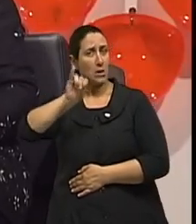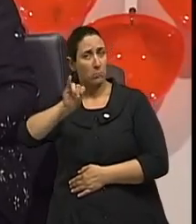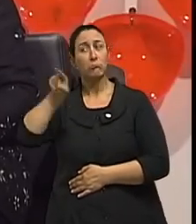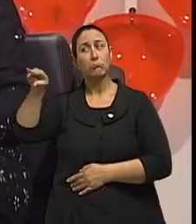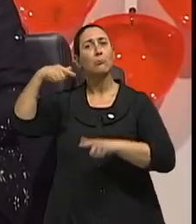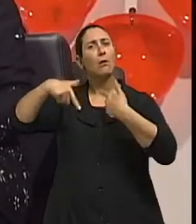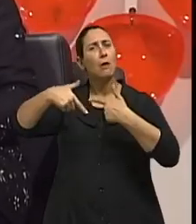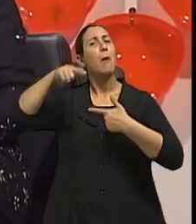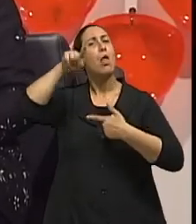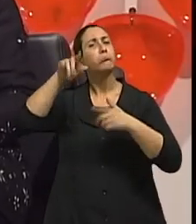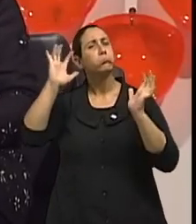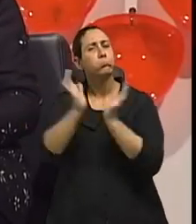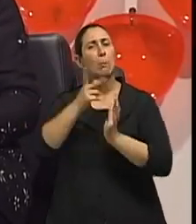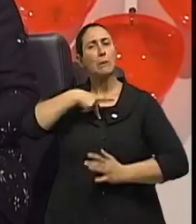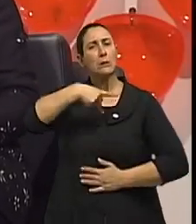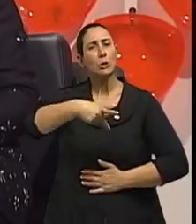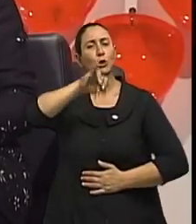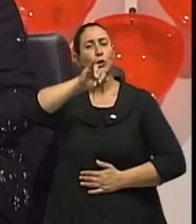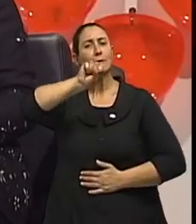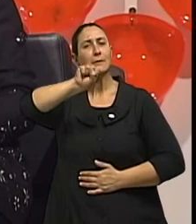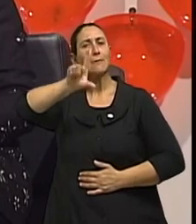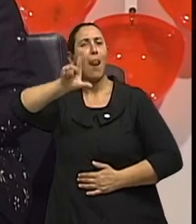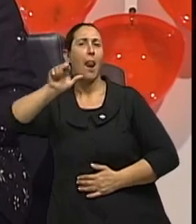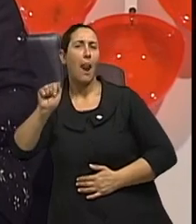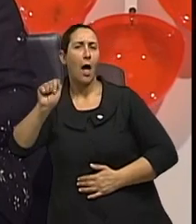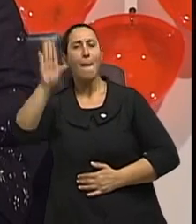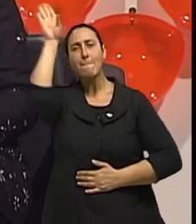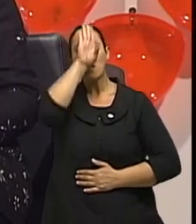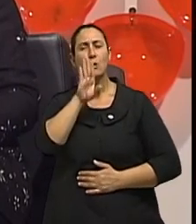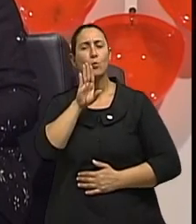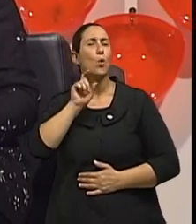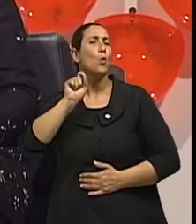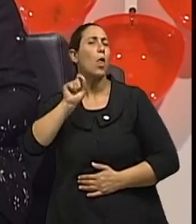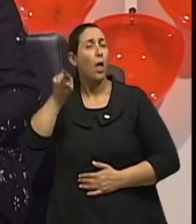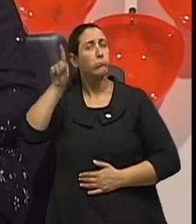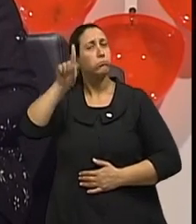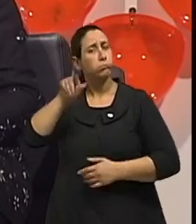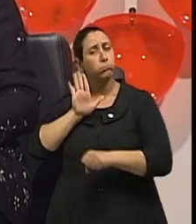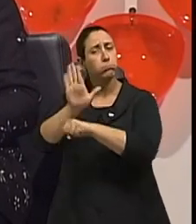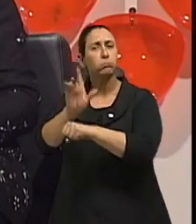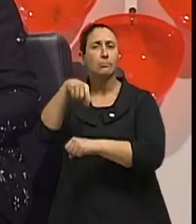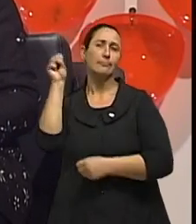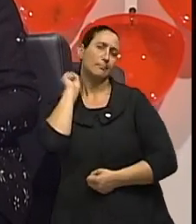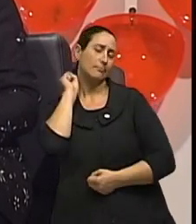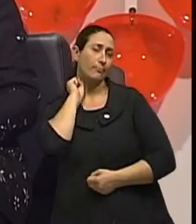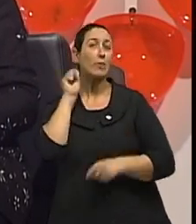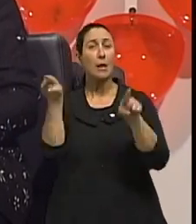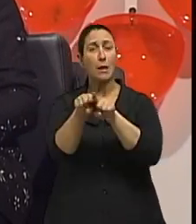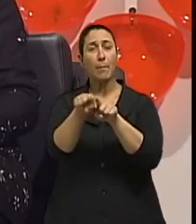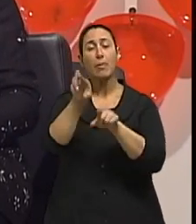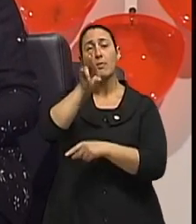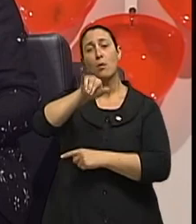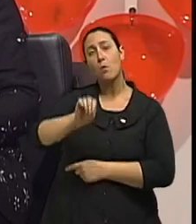da ISMA Brasil, especialista no tratamento do estresse e também do biofeedback. Tudo isso a gente vai saber